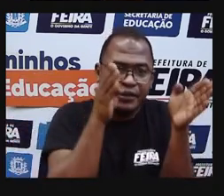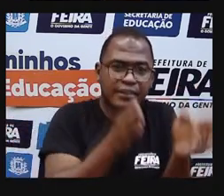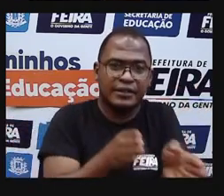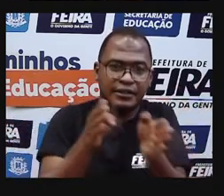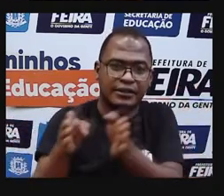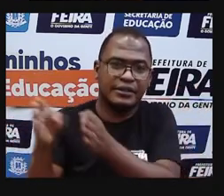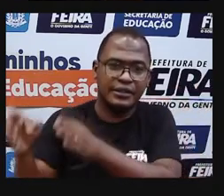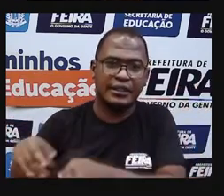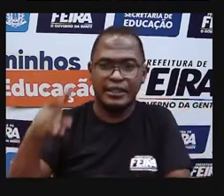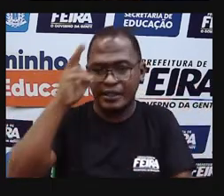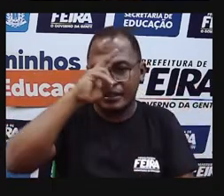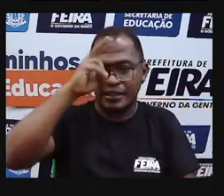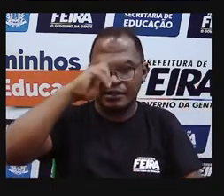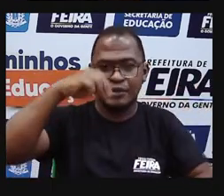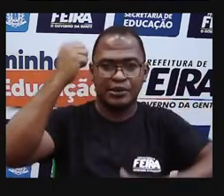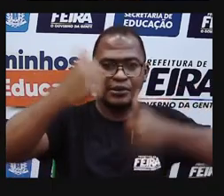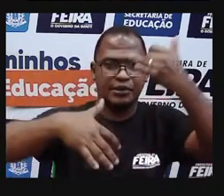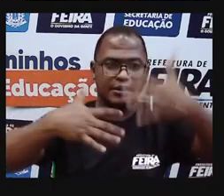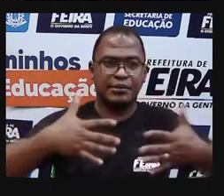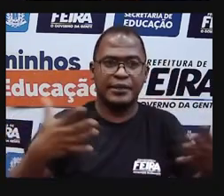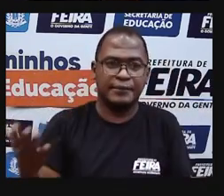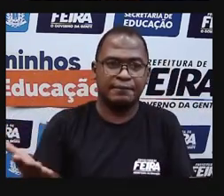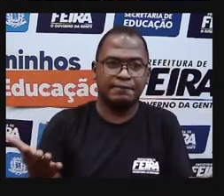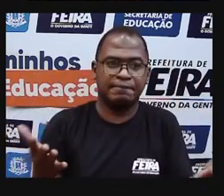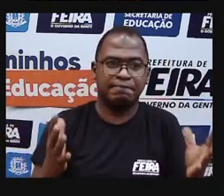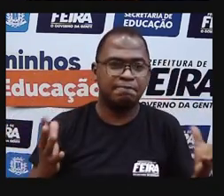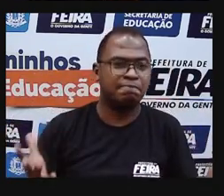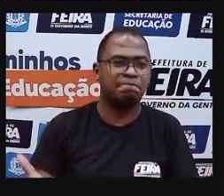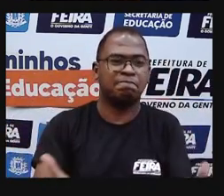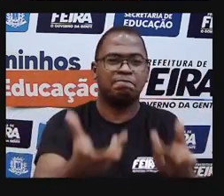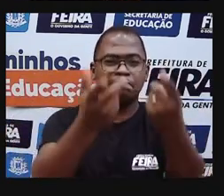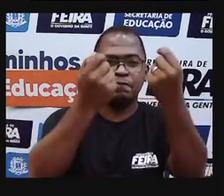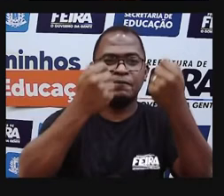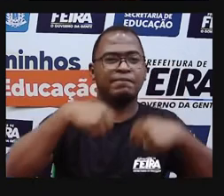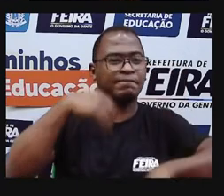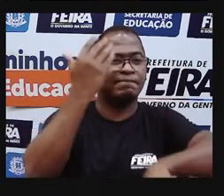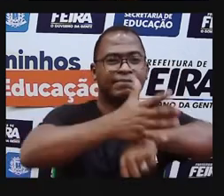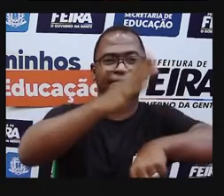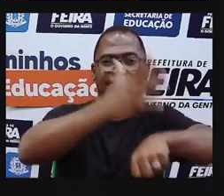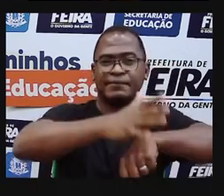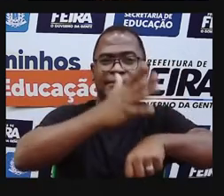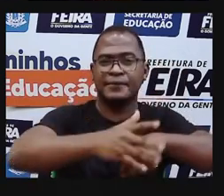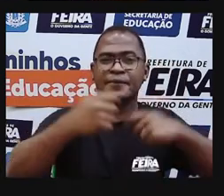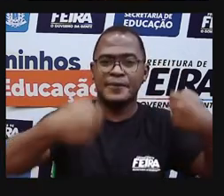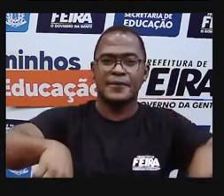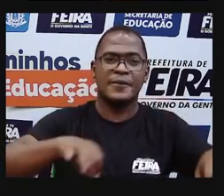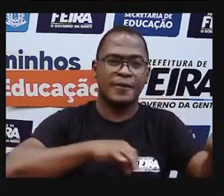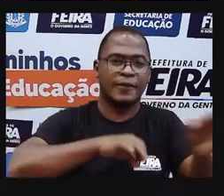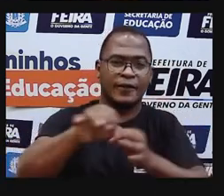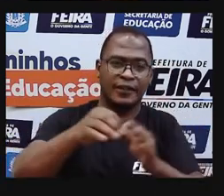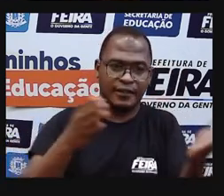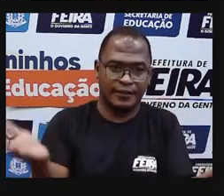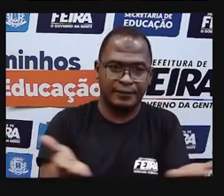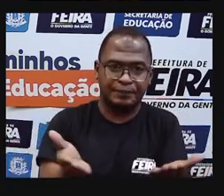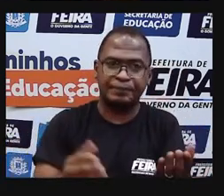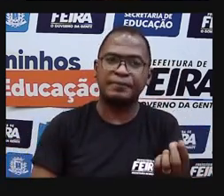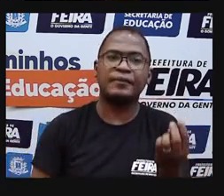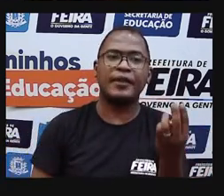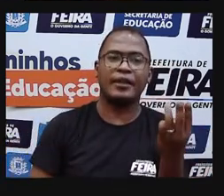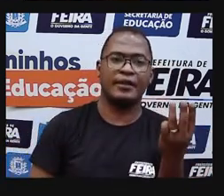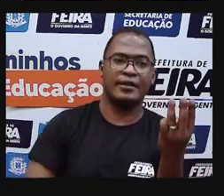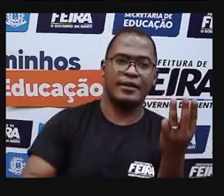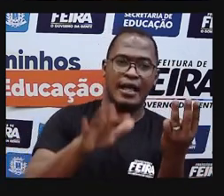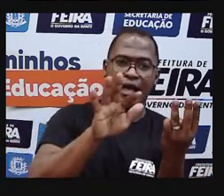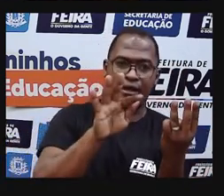falei no começo, né, a gente precisa colocar cada classe, cada ordem, né,